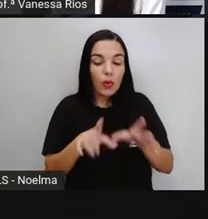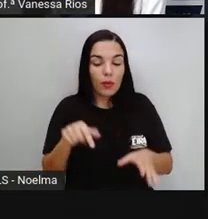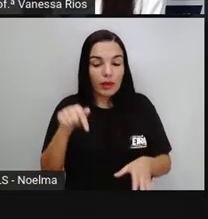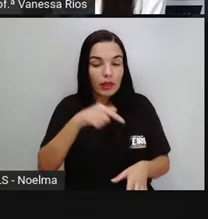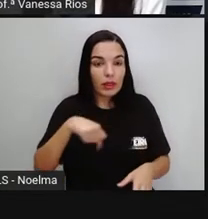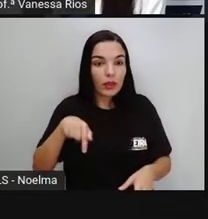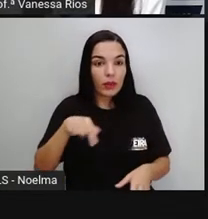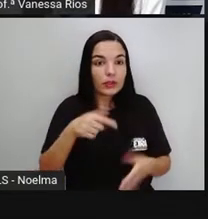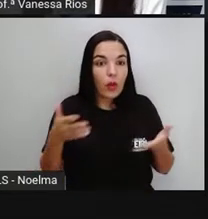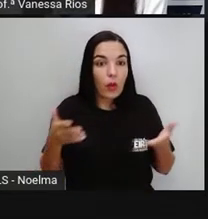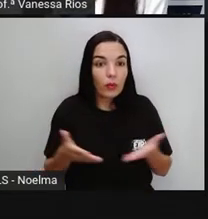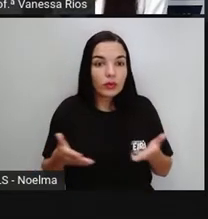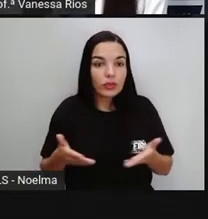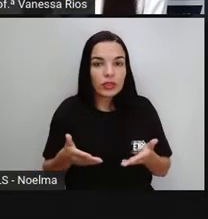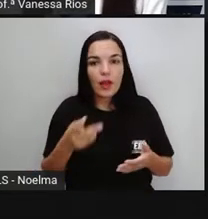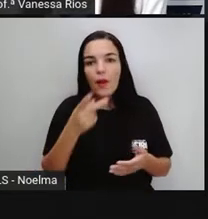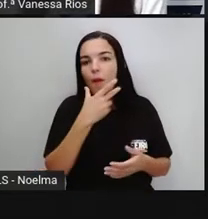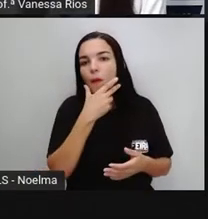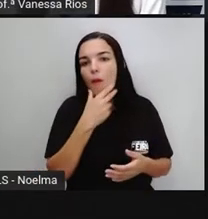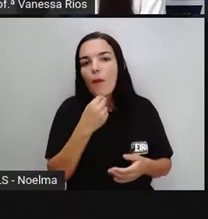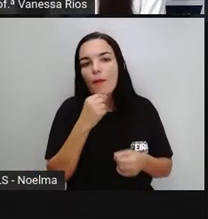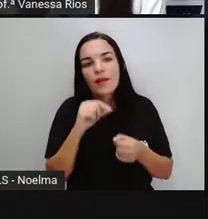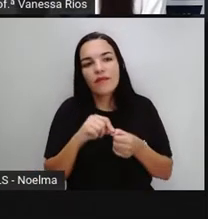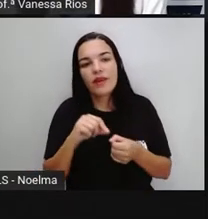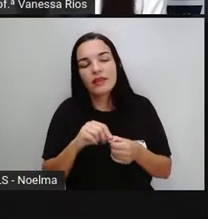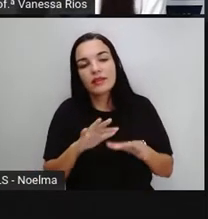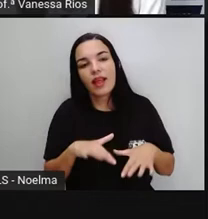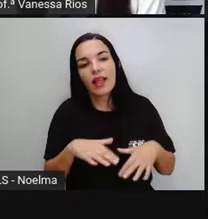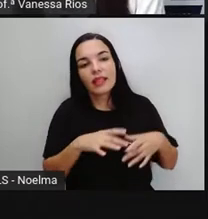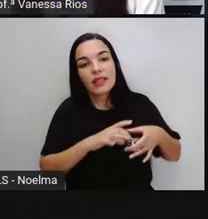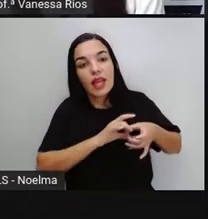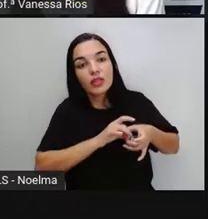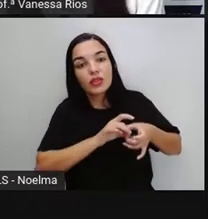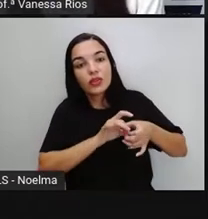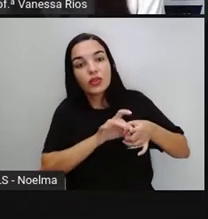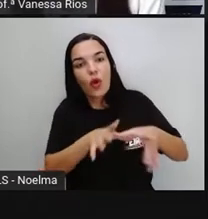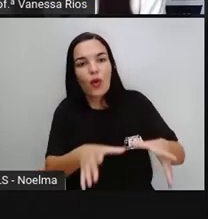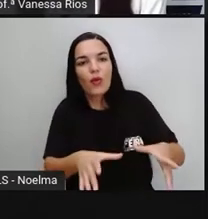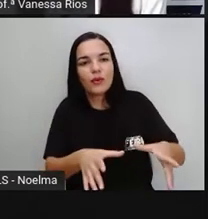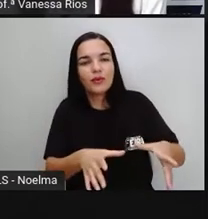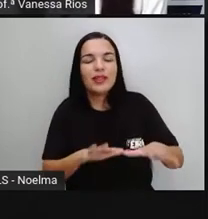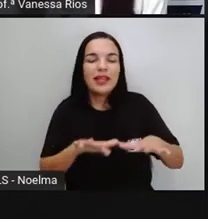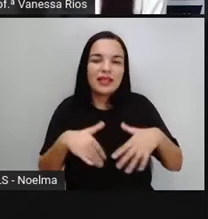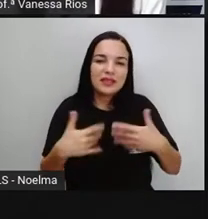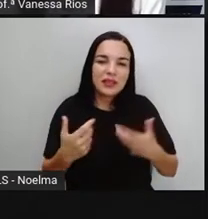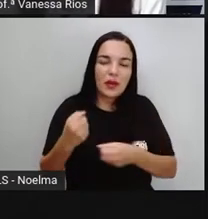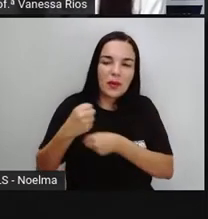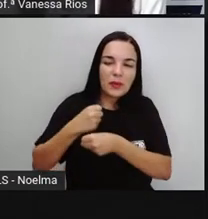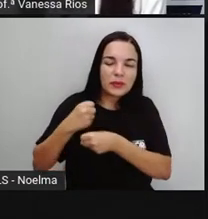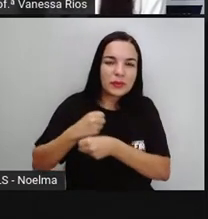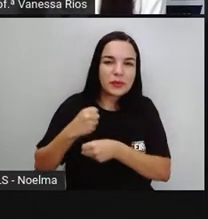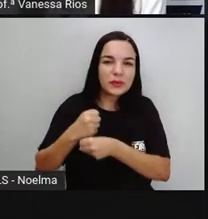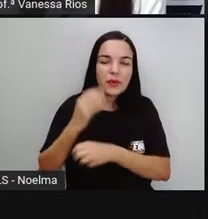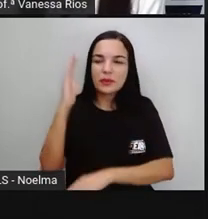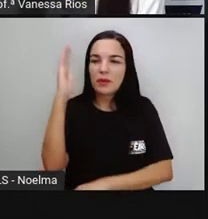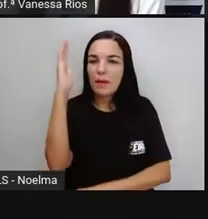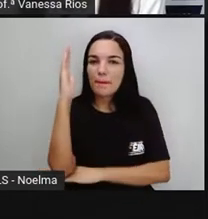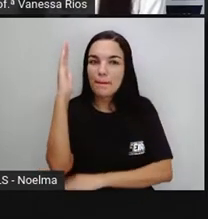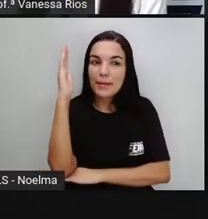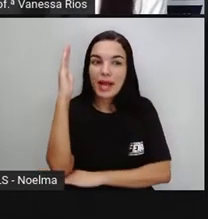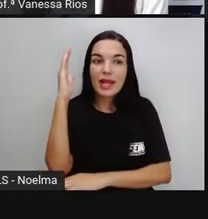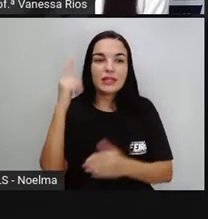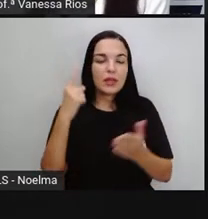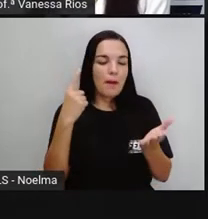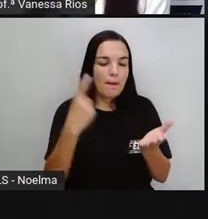no passado. Então, esses objetos, essas construções, esses prédios que marcam não só